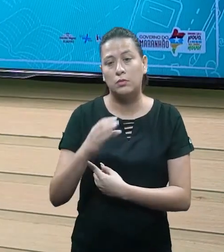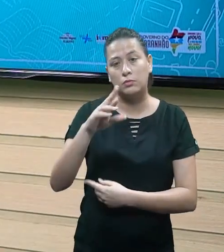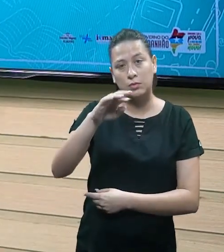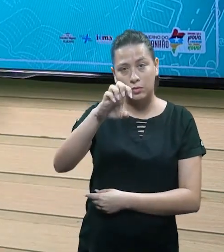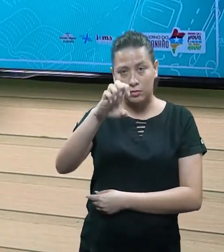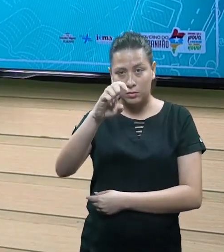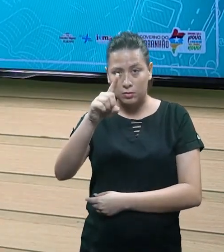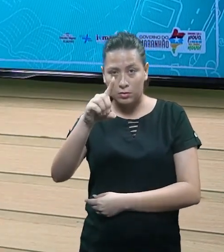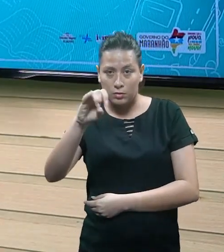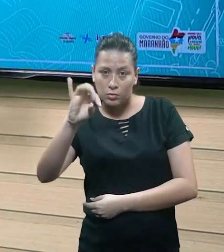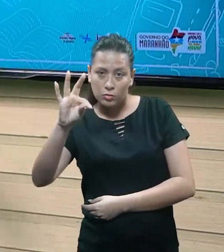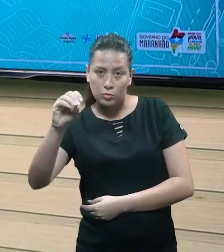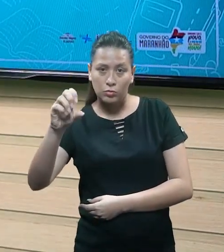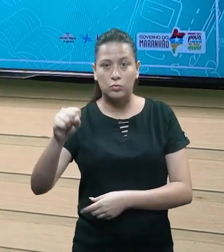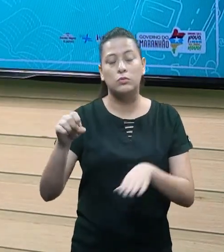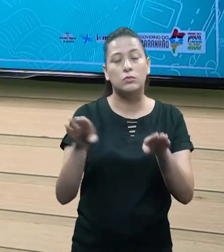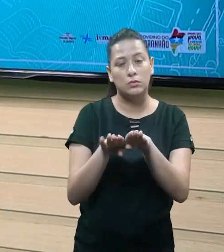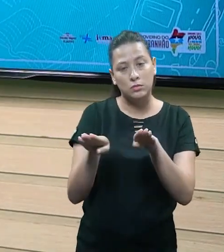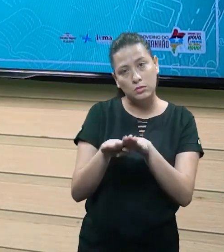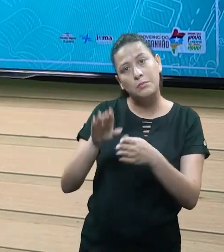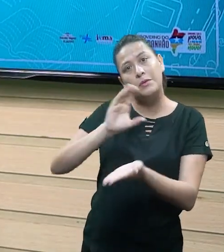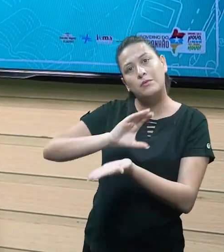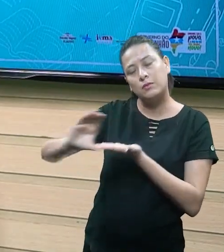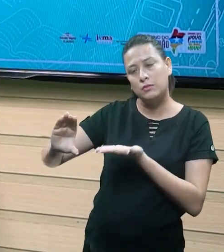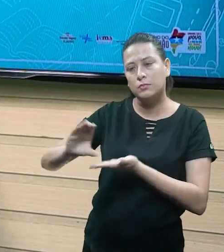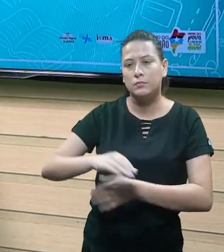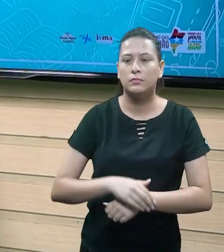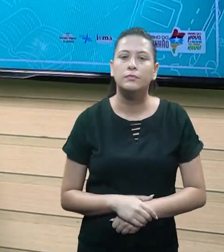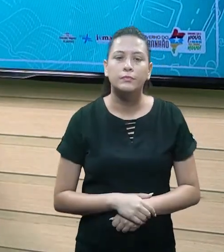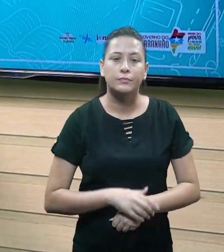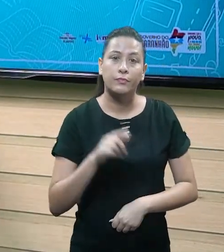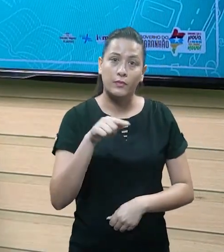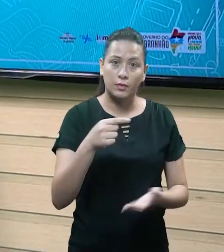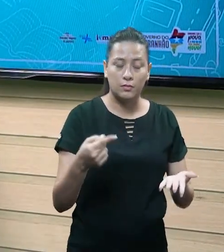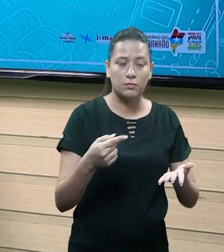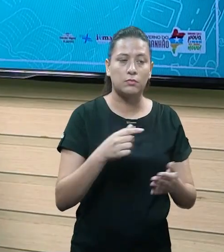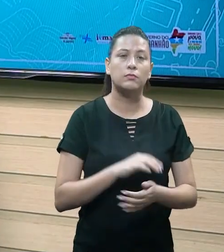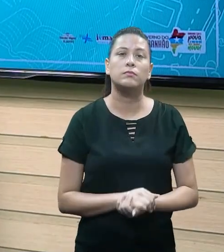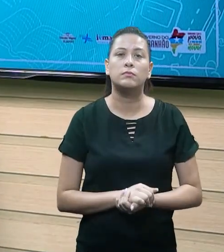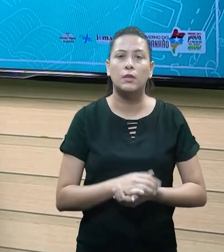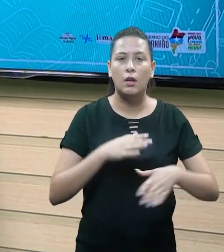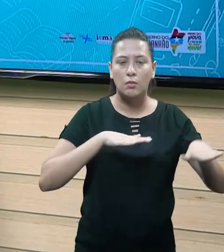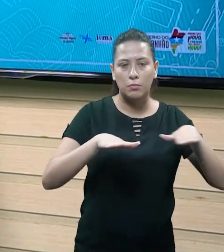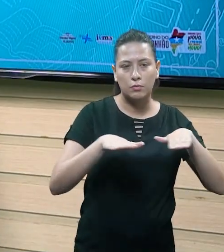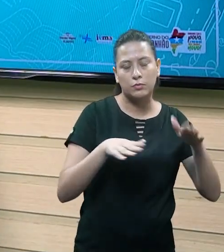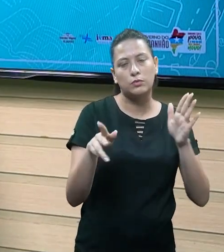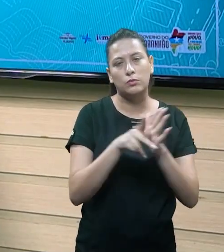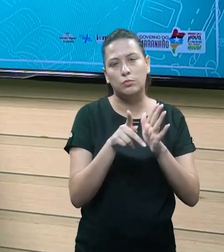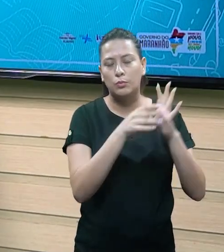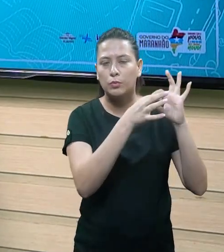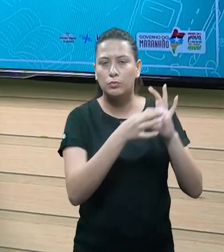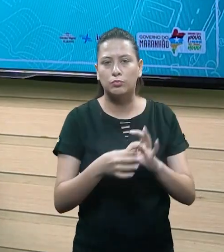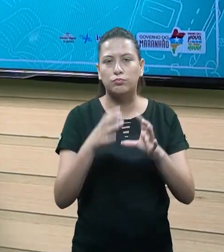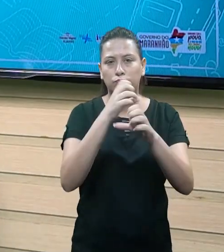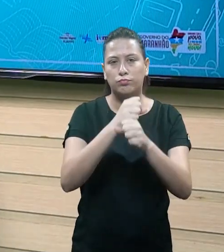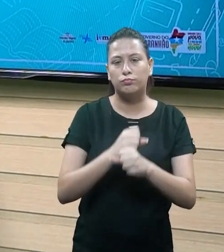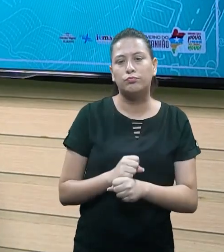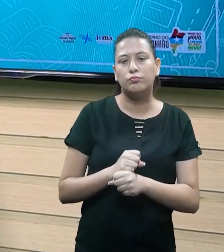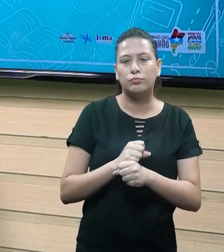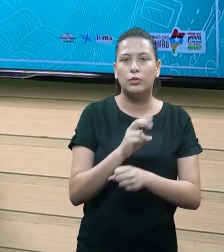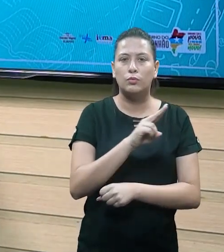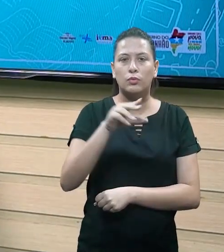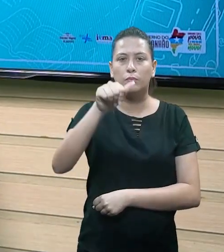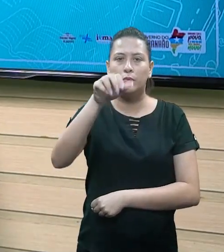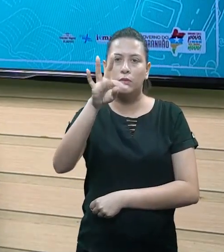Como por exemplo, créditos e investimentos. Então, tudo isso que torna ativo e movimenta, ativa a movimentação contábil da empresa, nós vamos chamar de